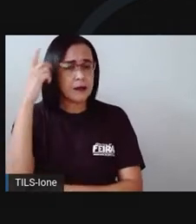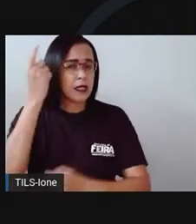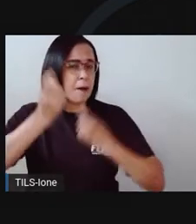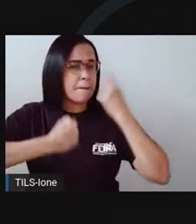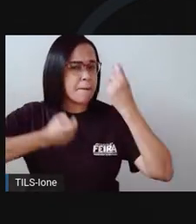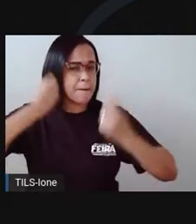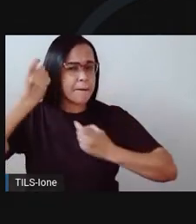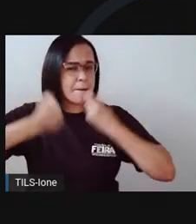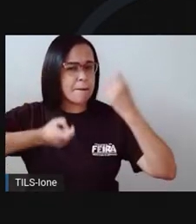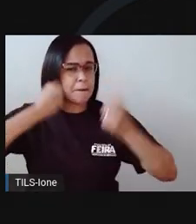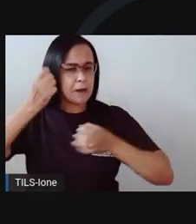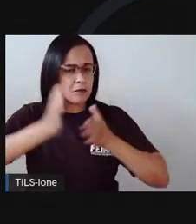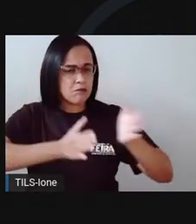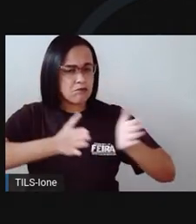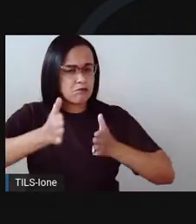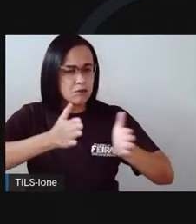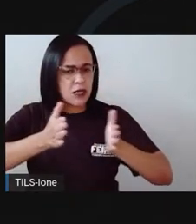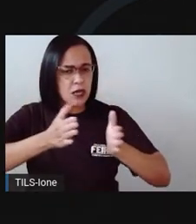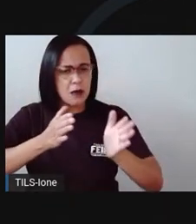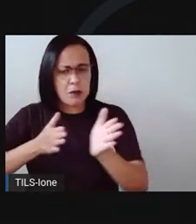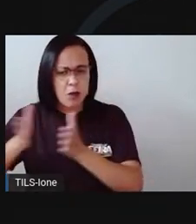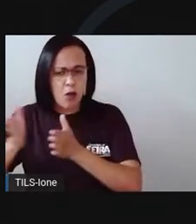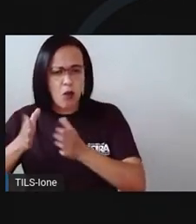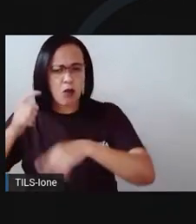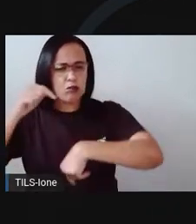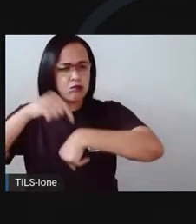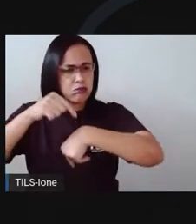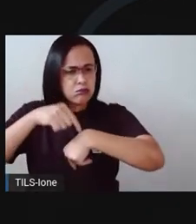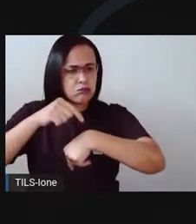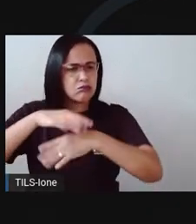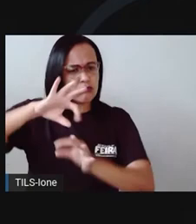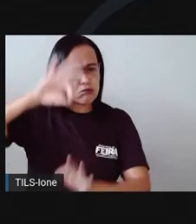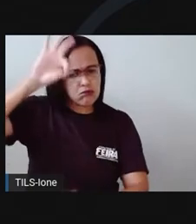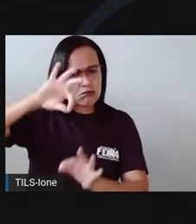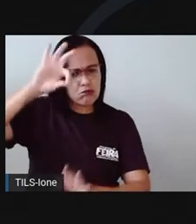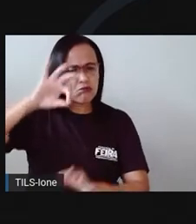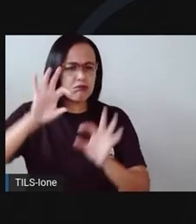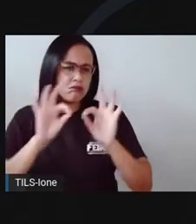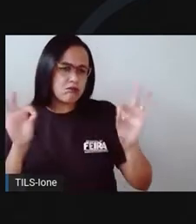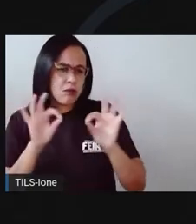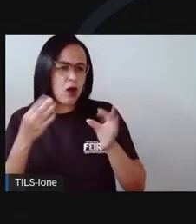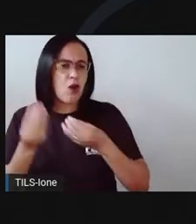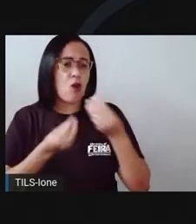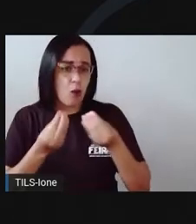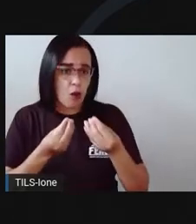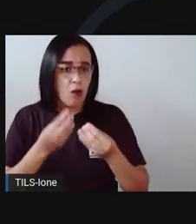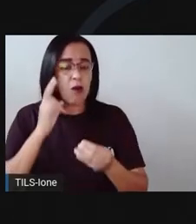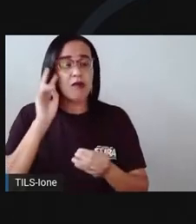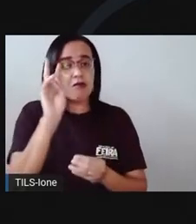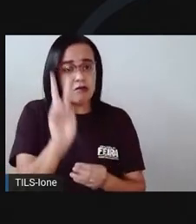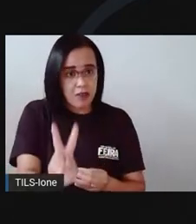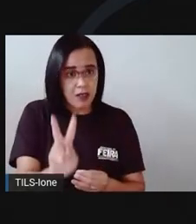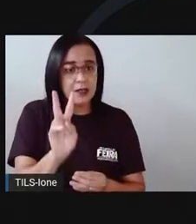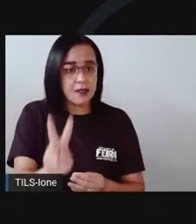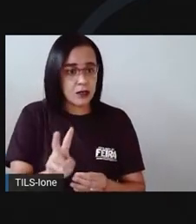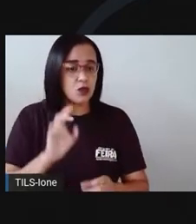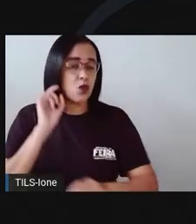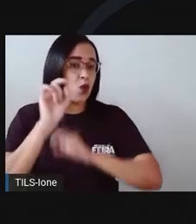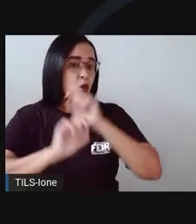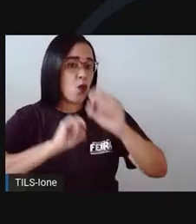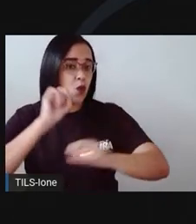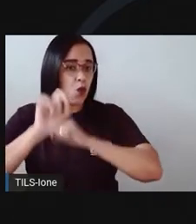passagem de tempo, ou seja, a medir o tempo? Foi observando os ciclos da própria natureza,